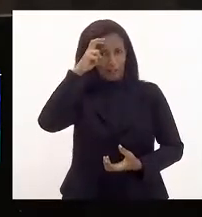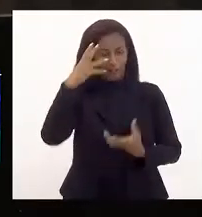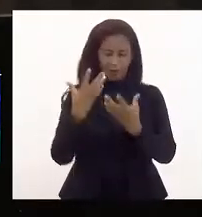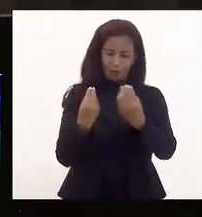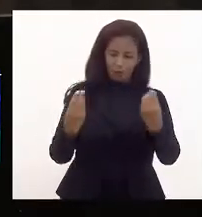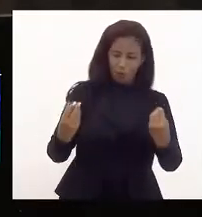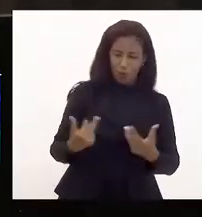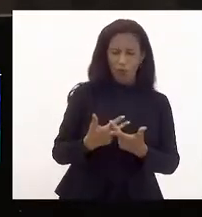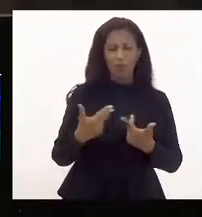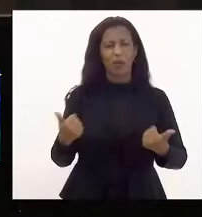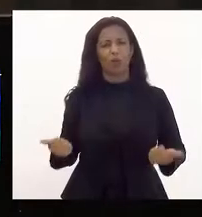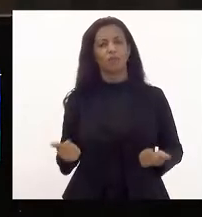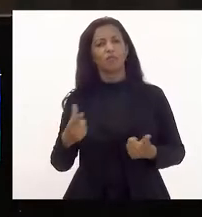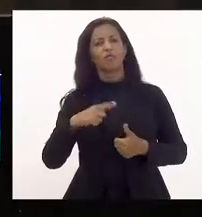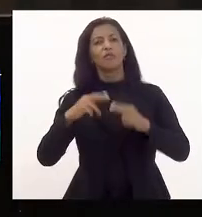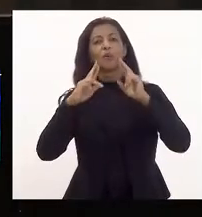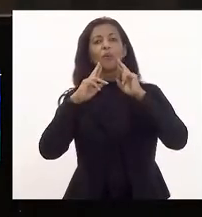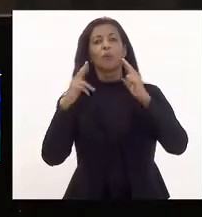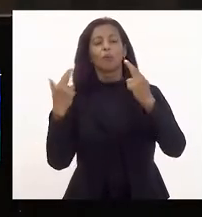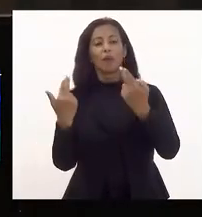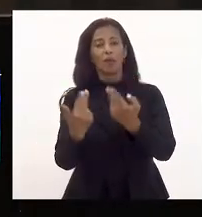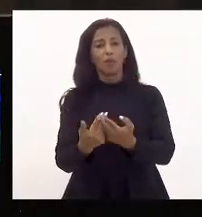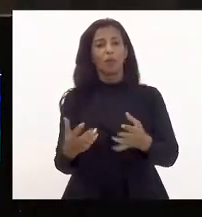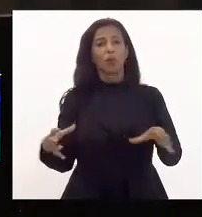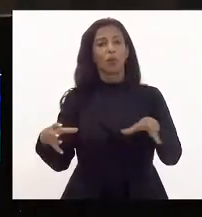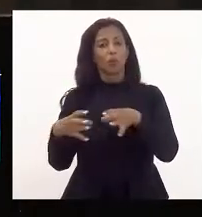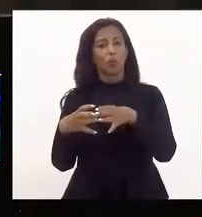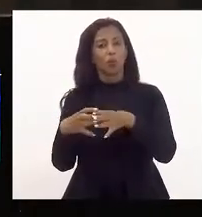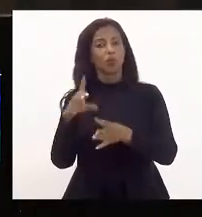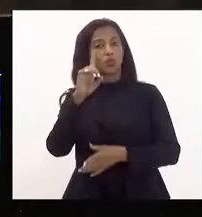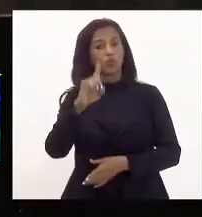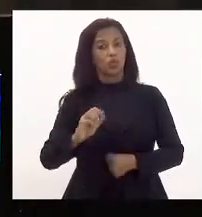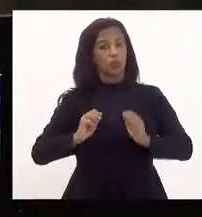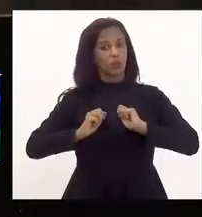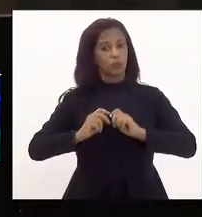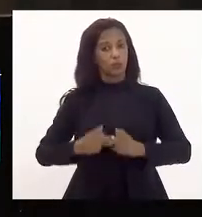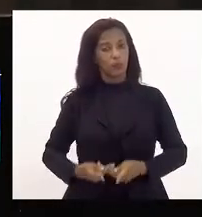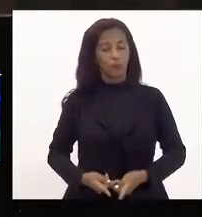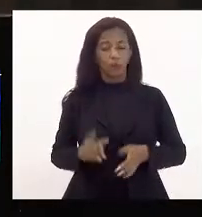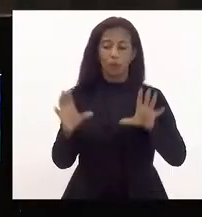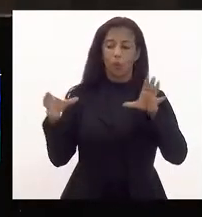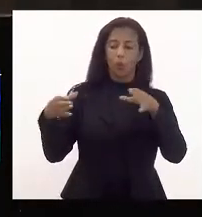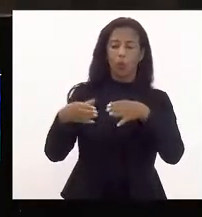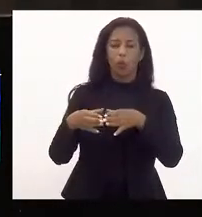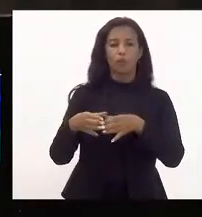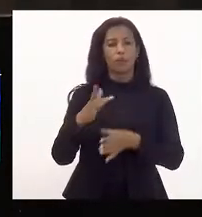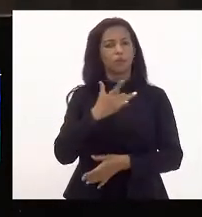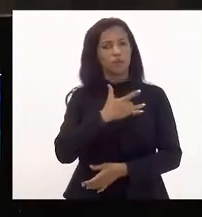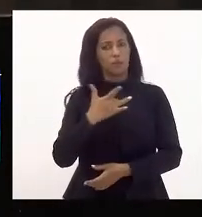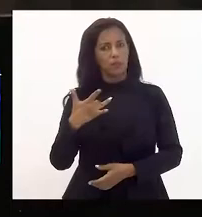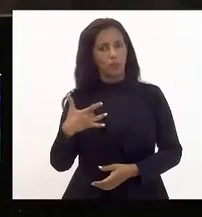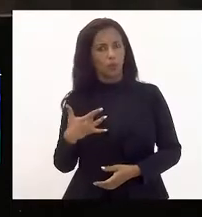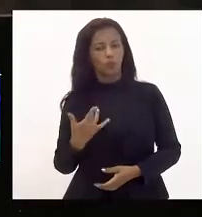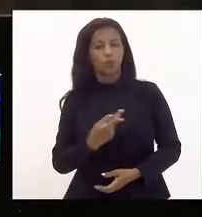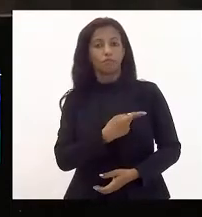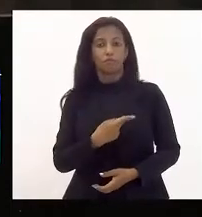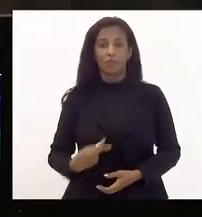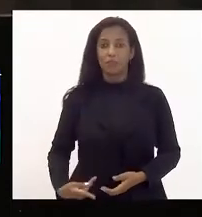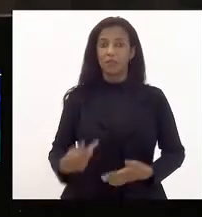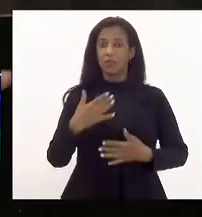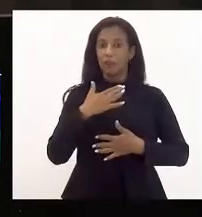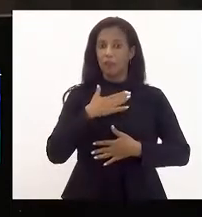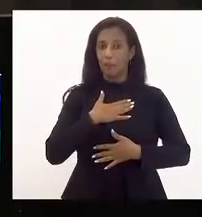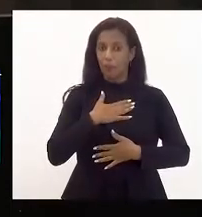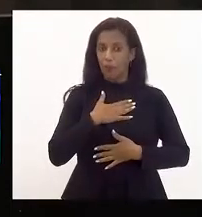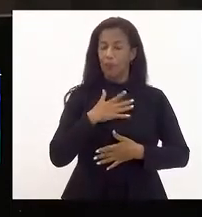nós tivemos uma audiência pública conjunta com a Comissão de Direitos Humanos, com a Comissão de Saúde, presididas por mim,